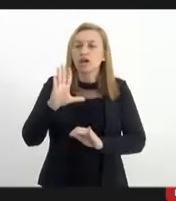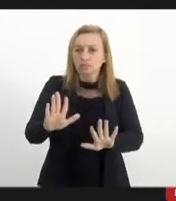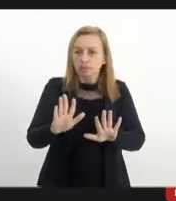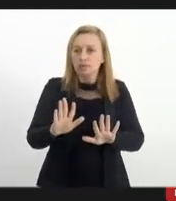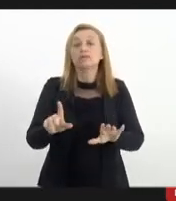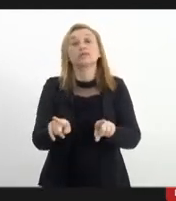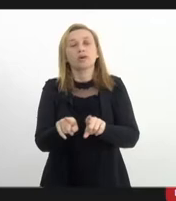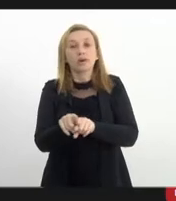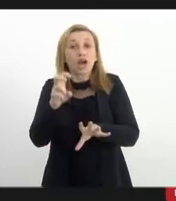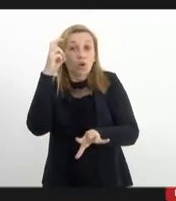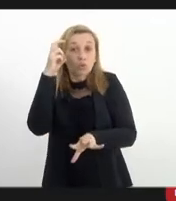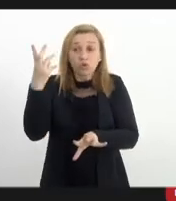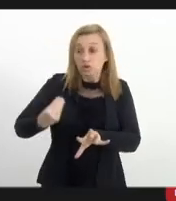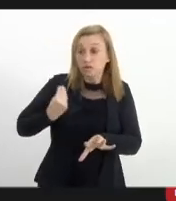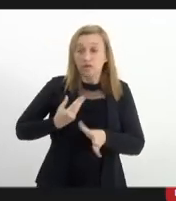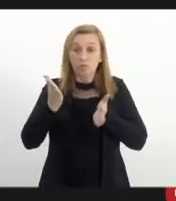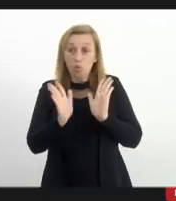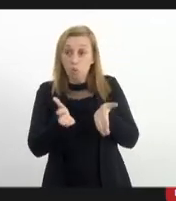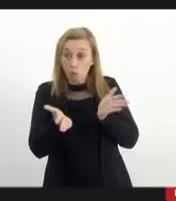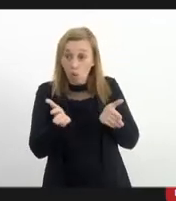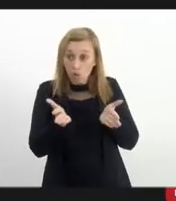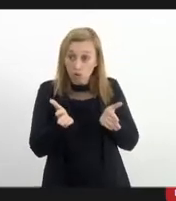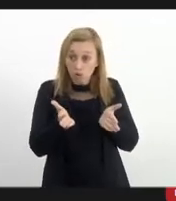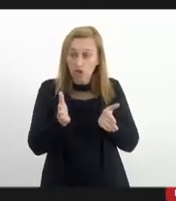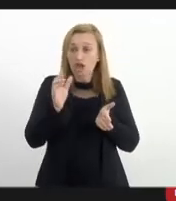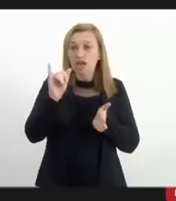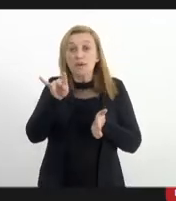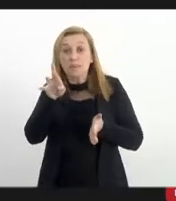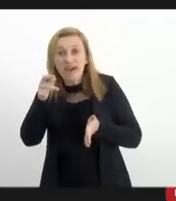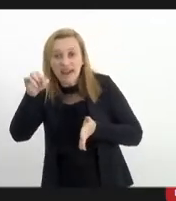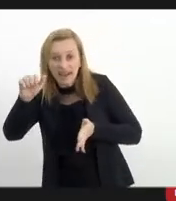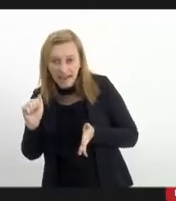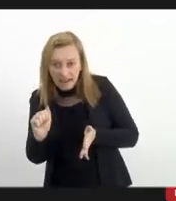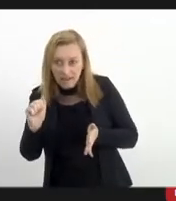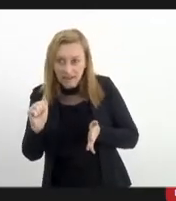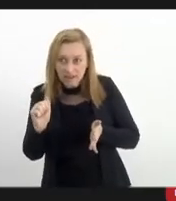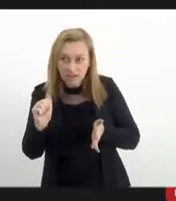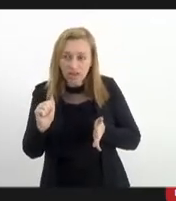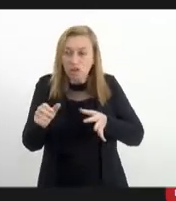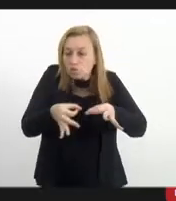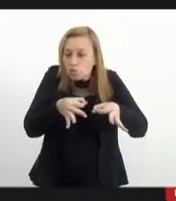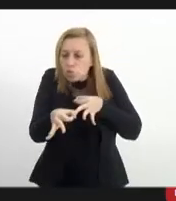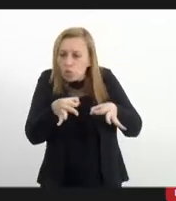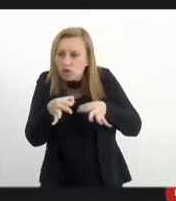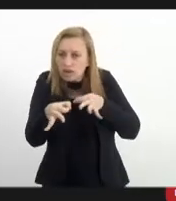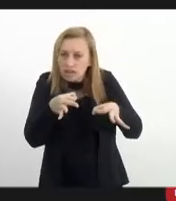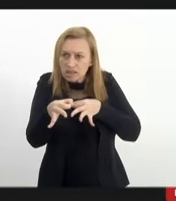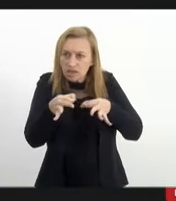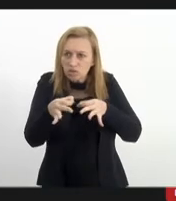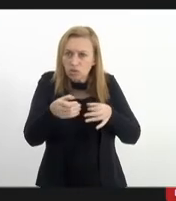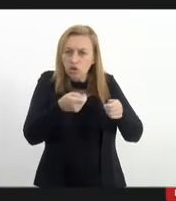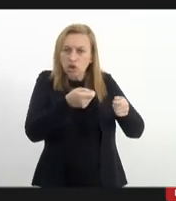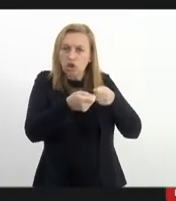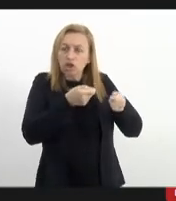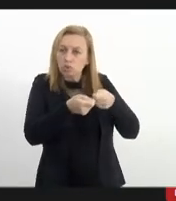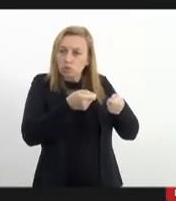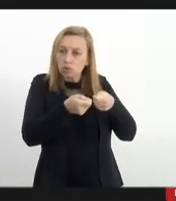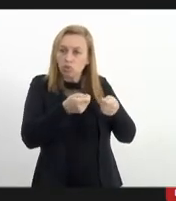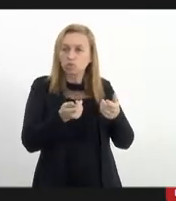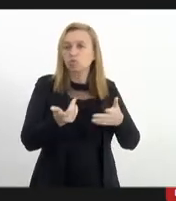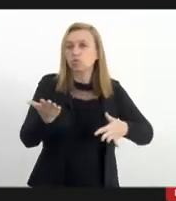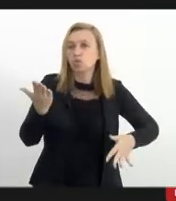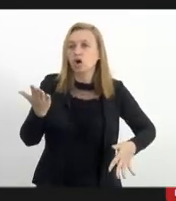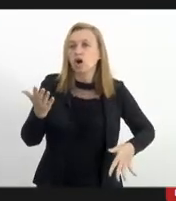que a gente vive hoje, armamentista e bélica, das organizações que dominam o tráfico de drogas em algumas